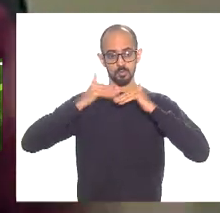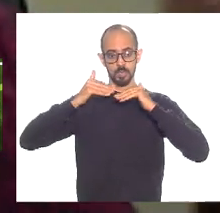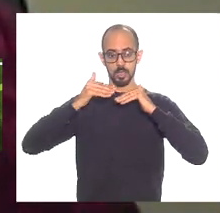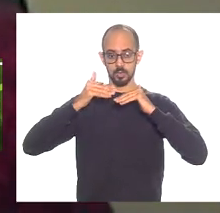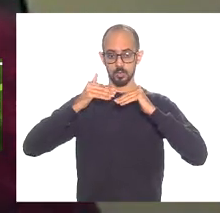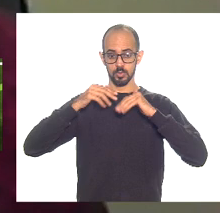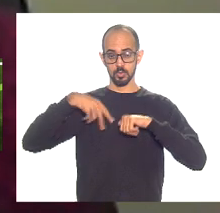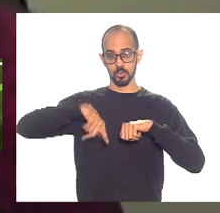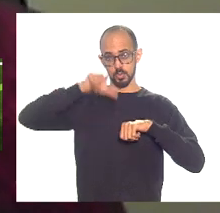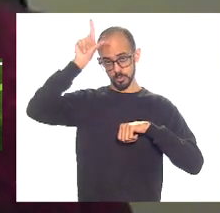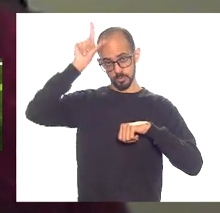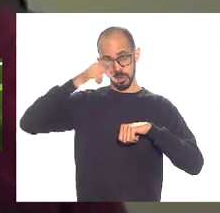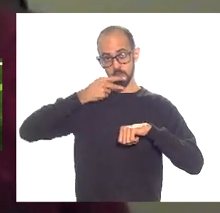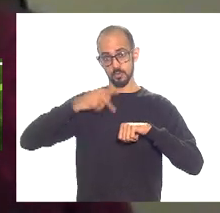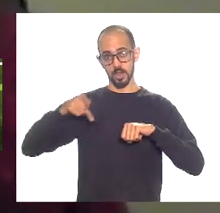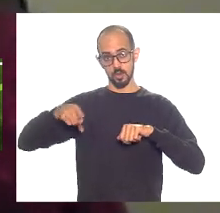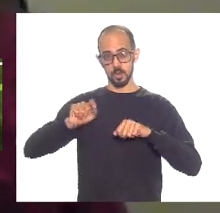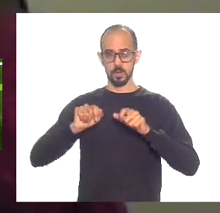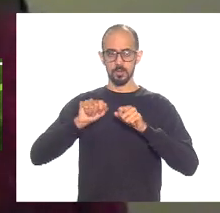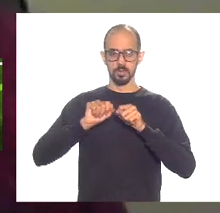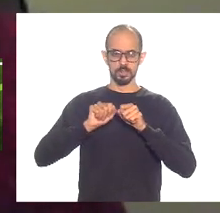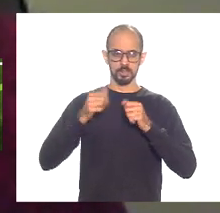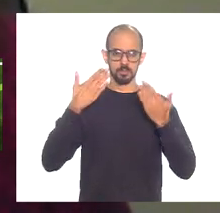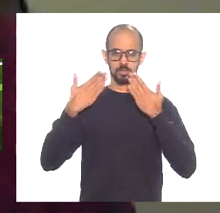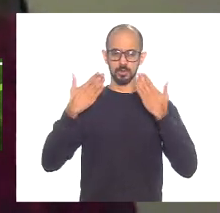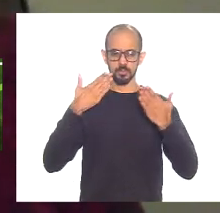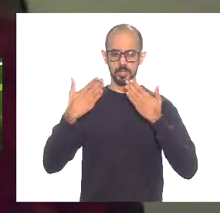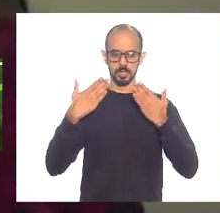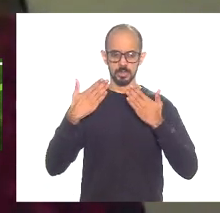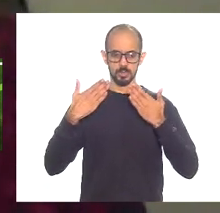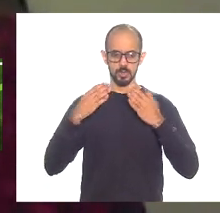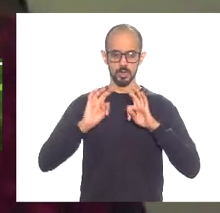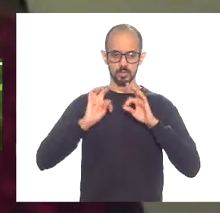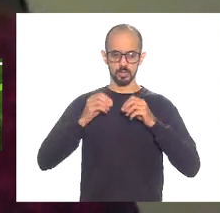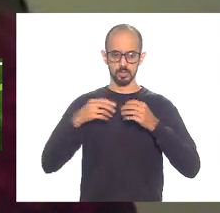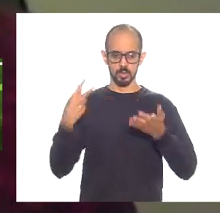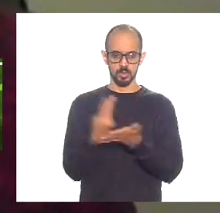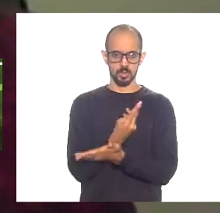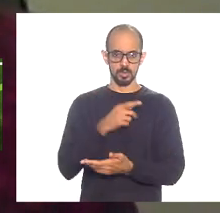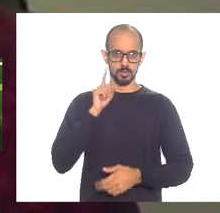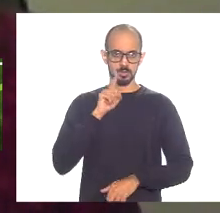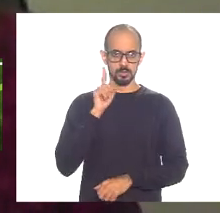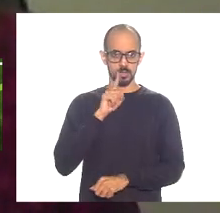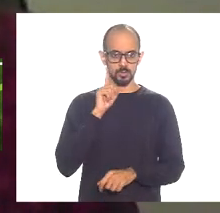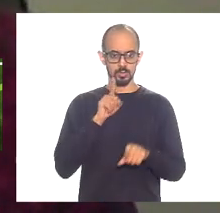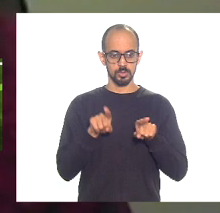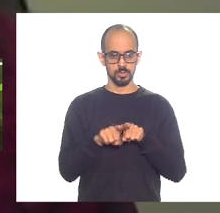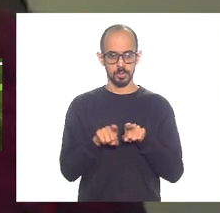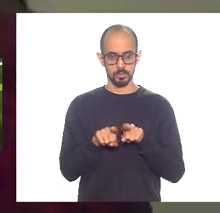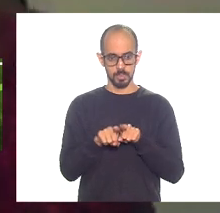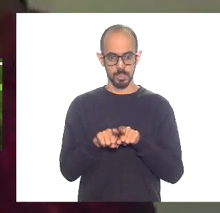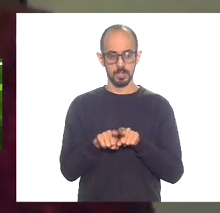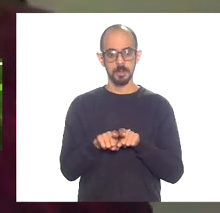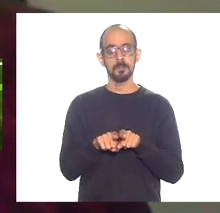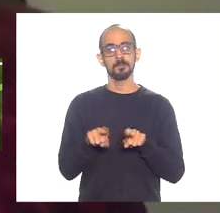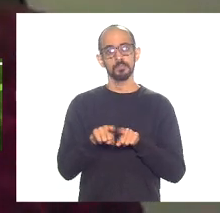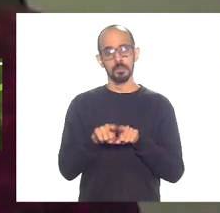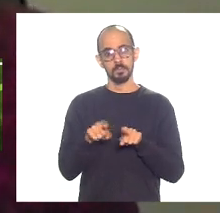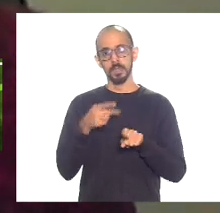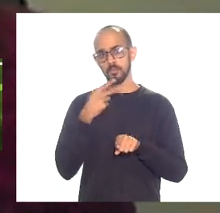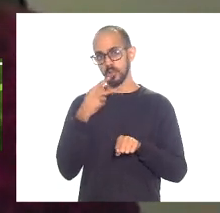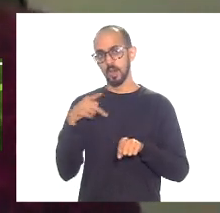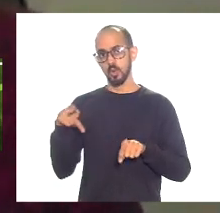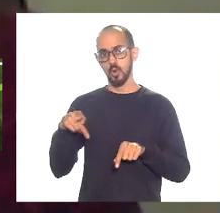Paulo fazendo uma analogia ao que acontece hoje nos Estados Unidos mas muito falado também pelo deputado Valdeck